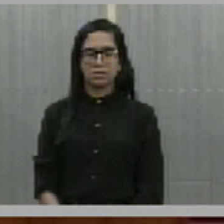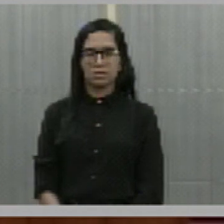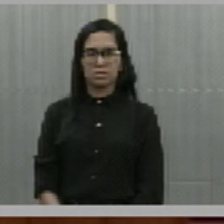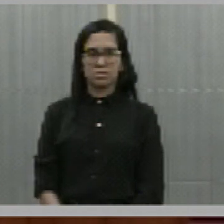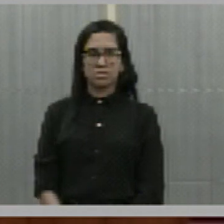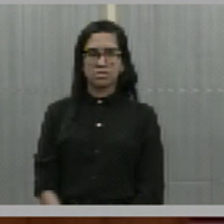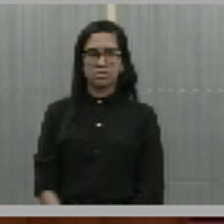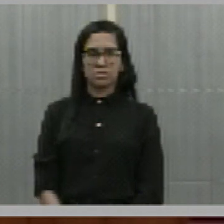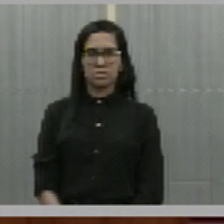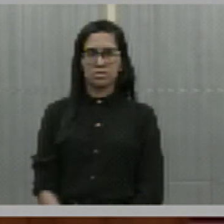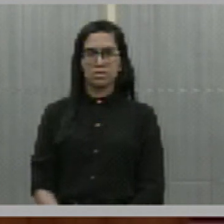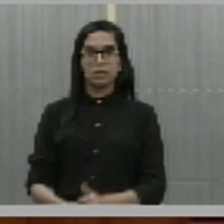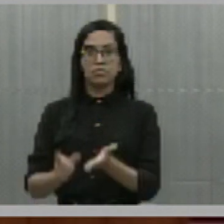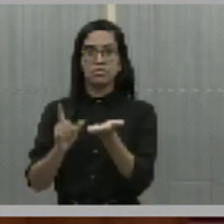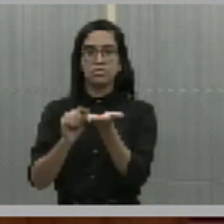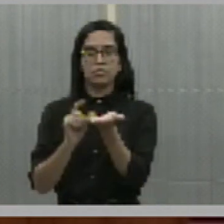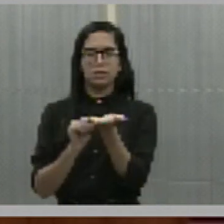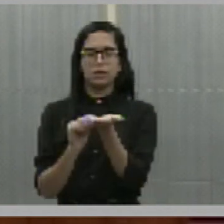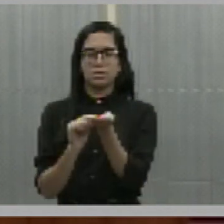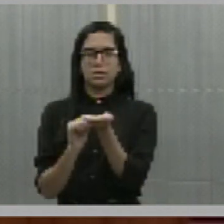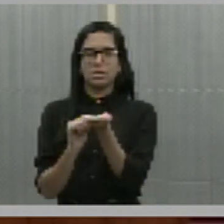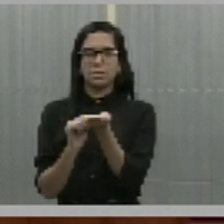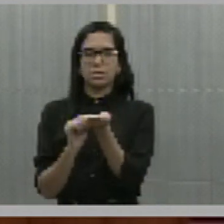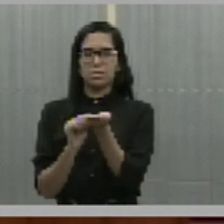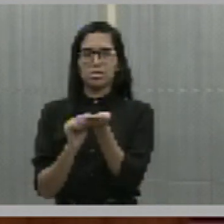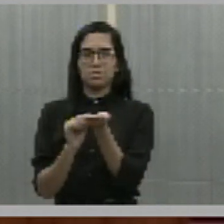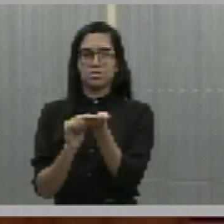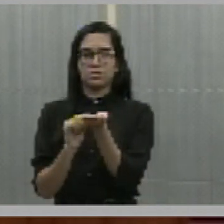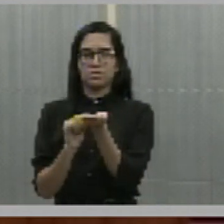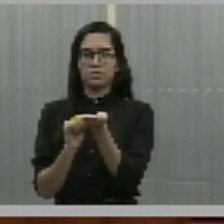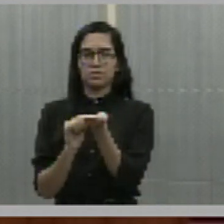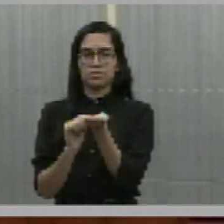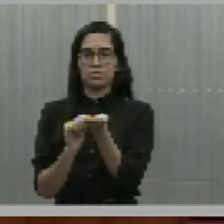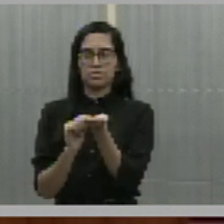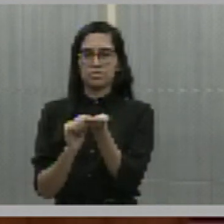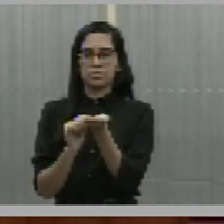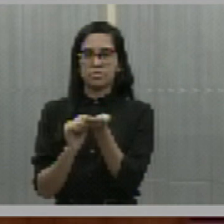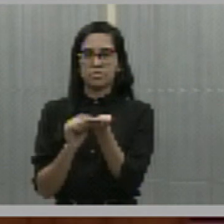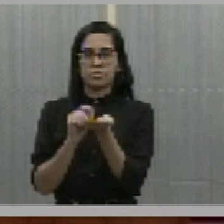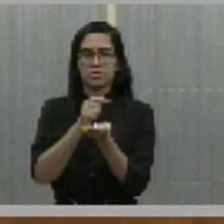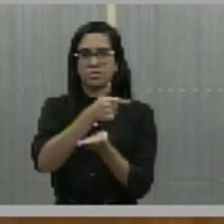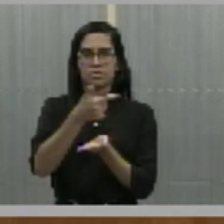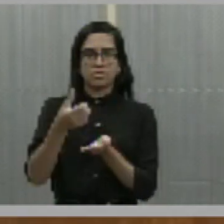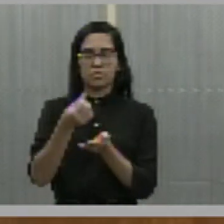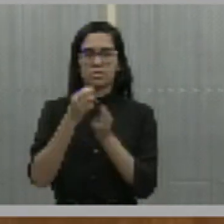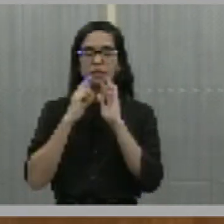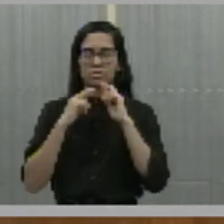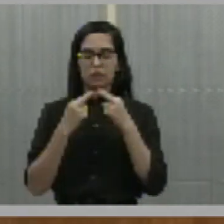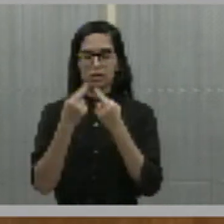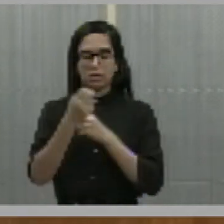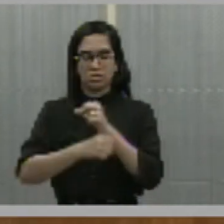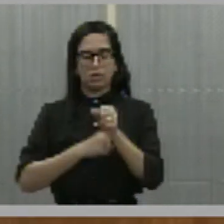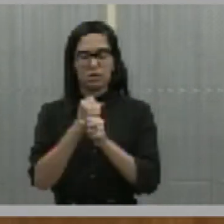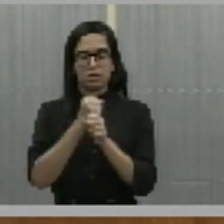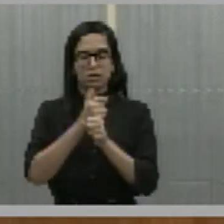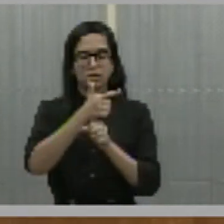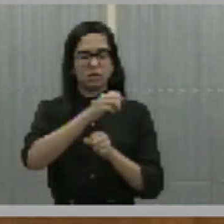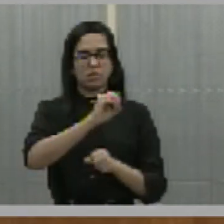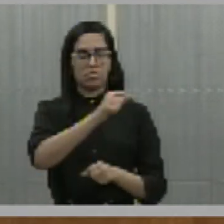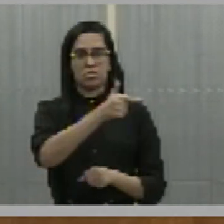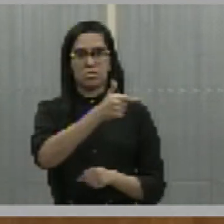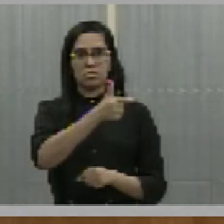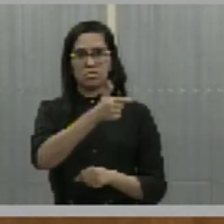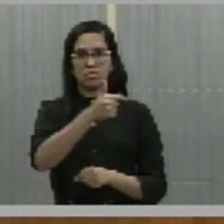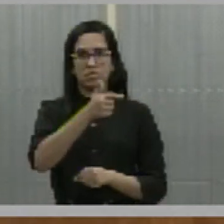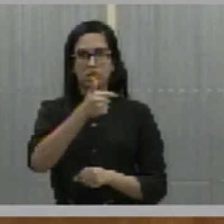Ata da 15ª Sessão Ordinária da 1ª Sessão Legislativa da 20ª Legislatura da Assembleia Legislativa do Estado do Piauí. Ao